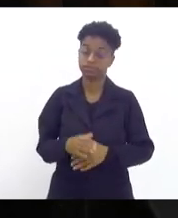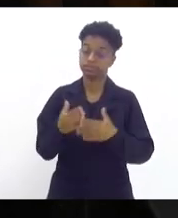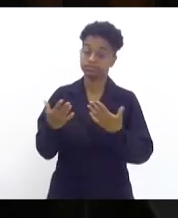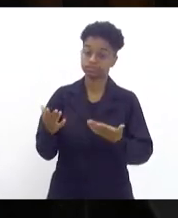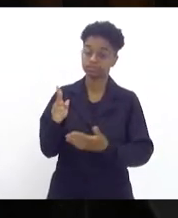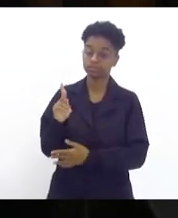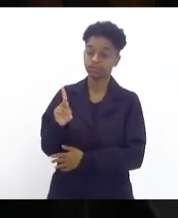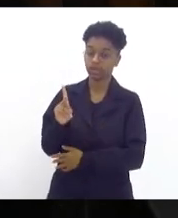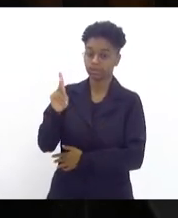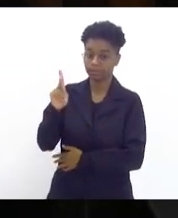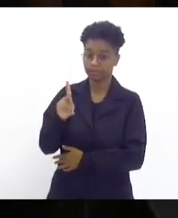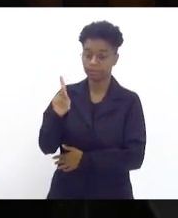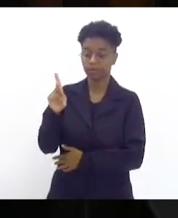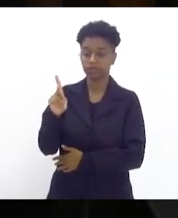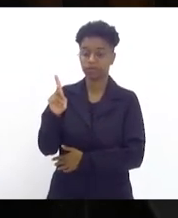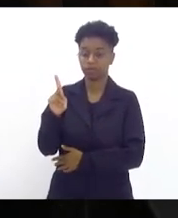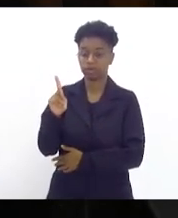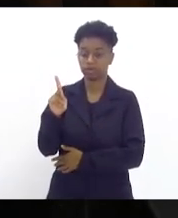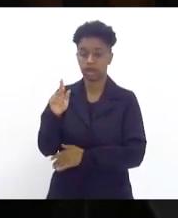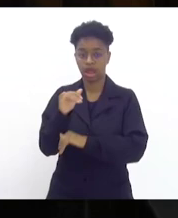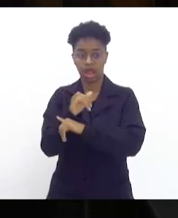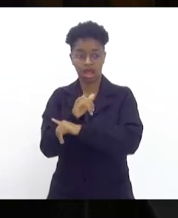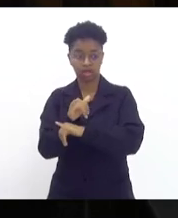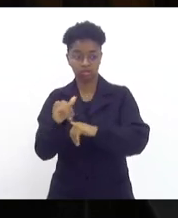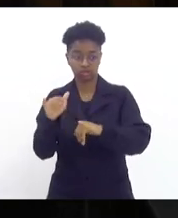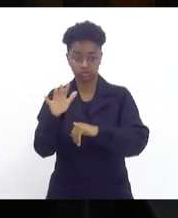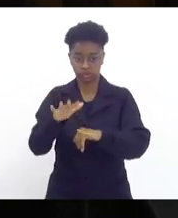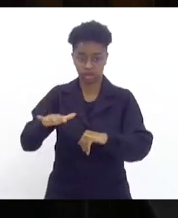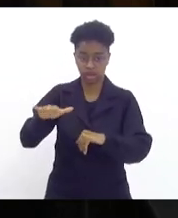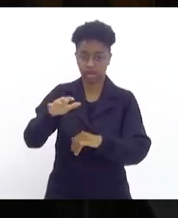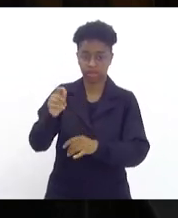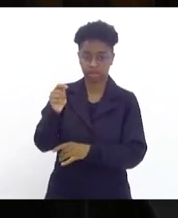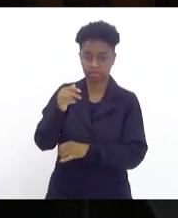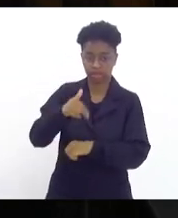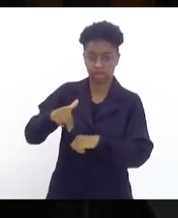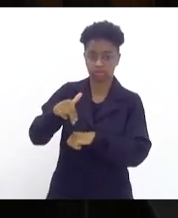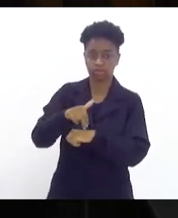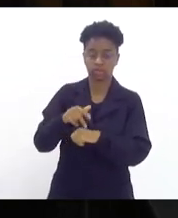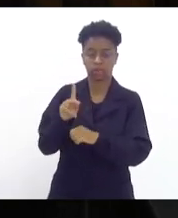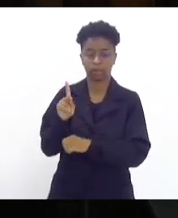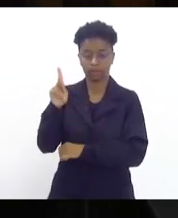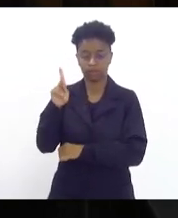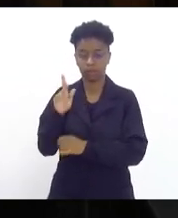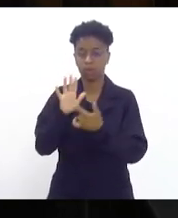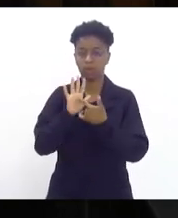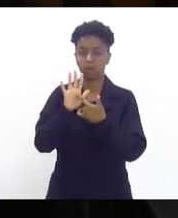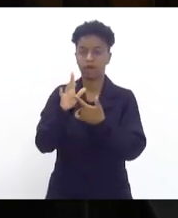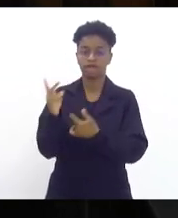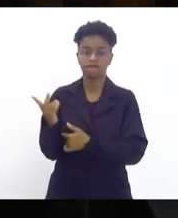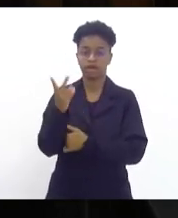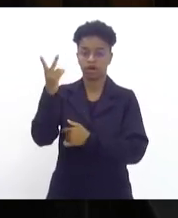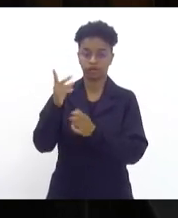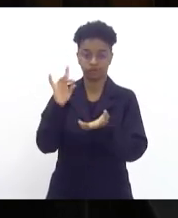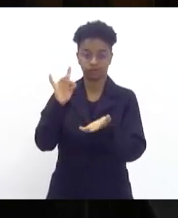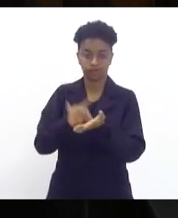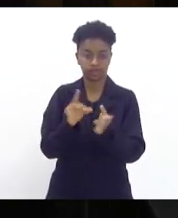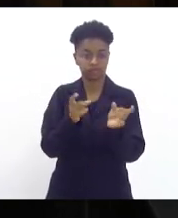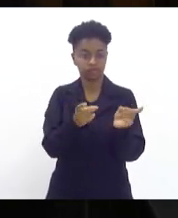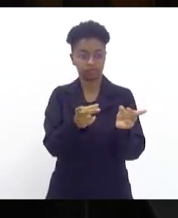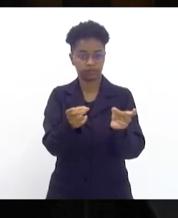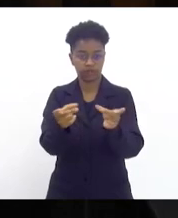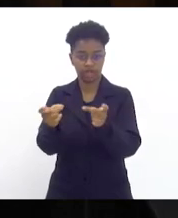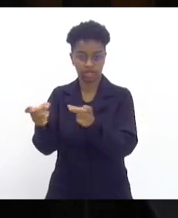Petrobras declarava à Agência Nacional de Petróleo o preço que ela vendia